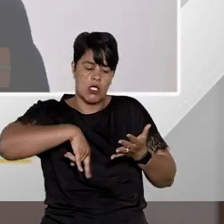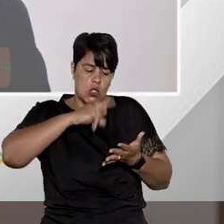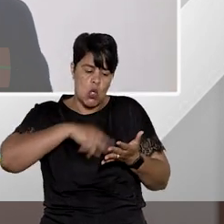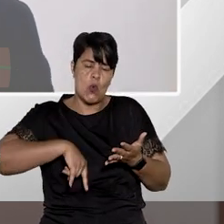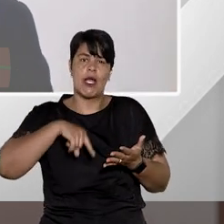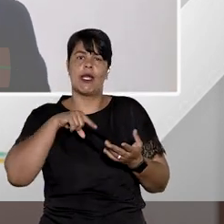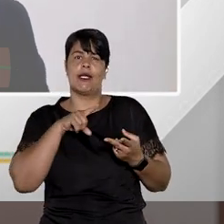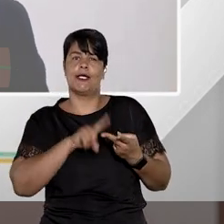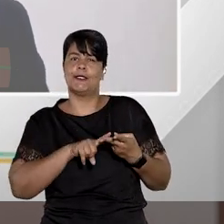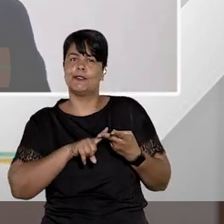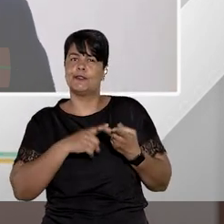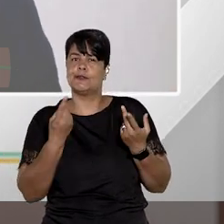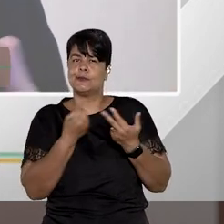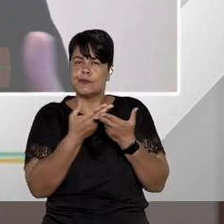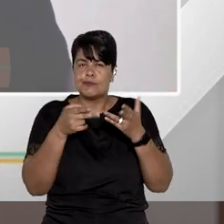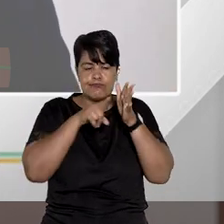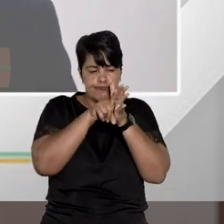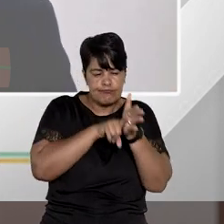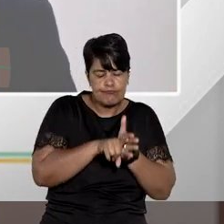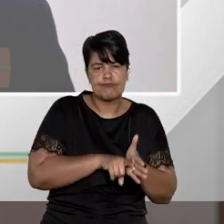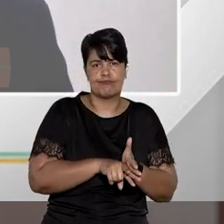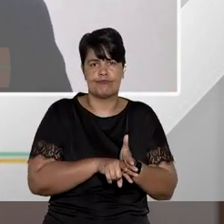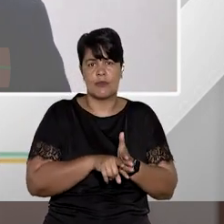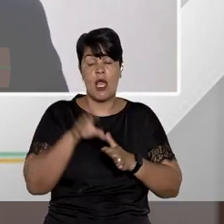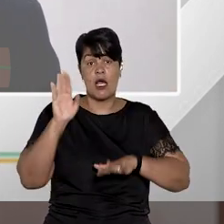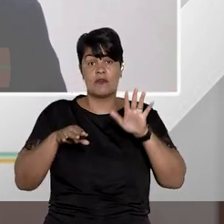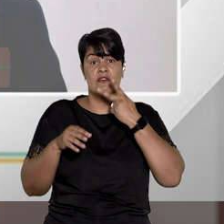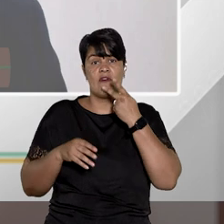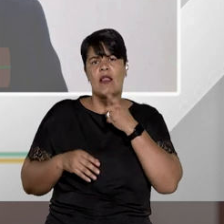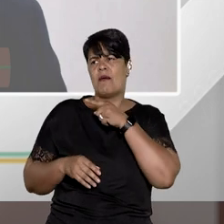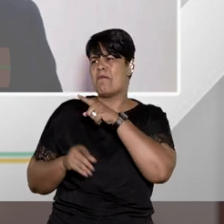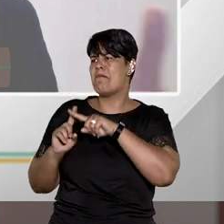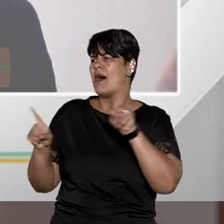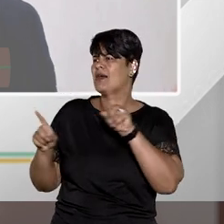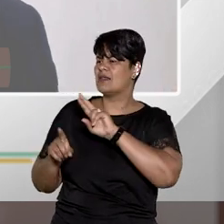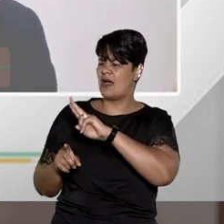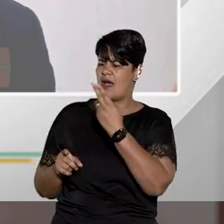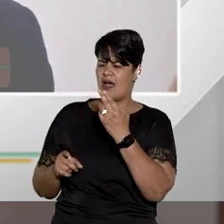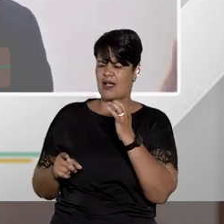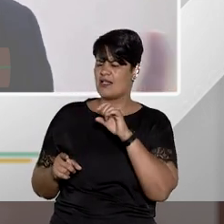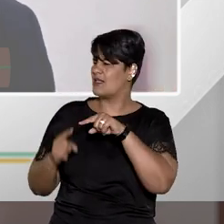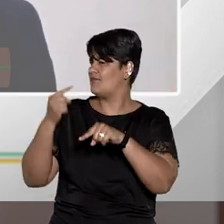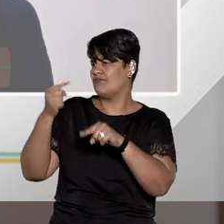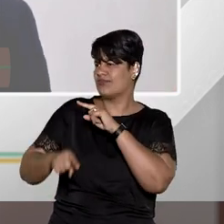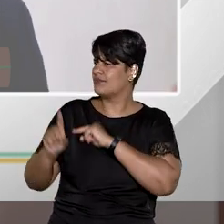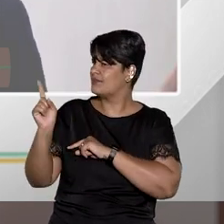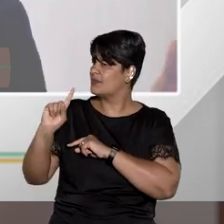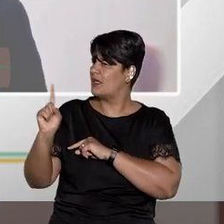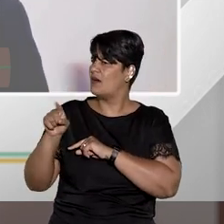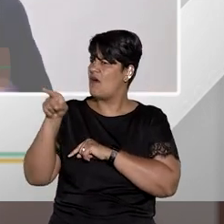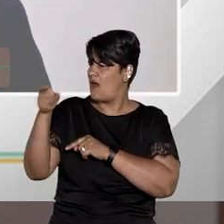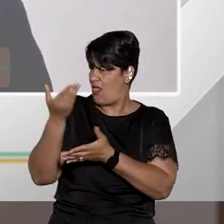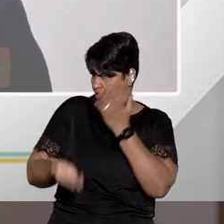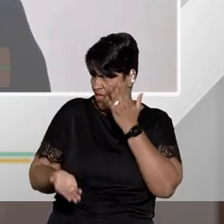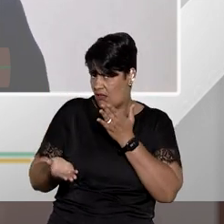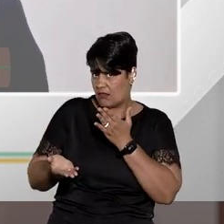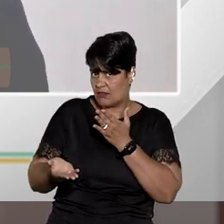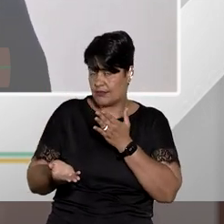e aí muitas vezes se fala, mas não cabe o habeas corpus nessa situação, e a pessoa vai ficar desamparada.